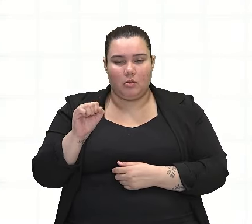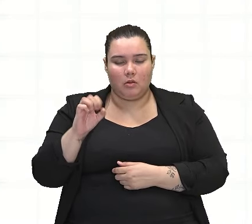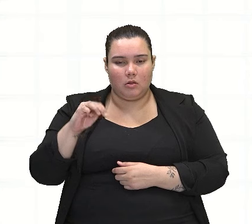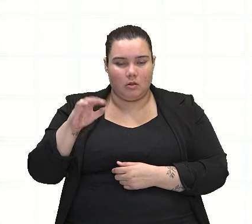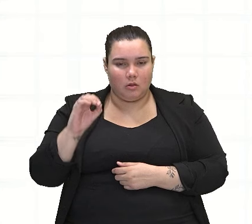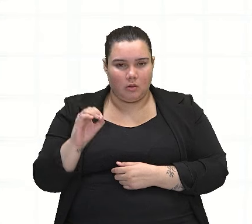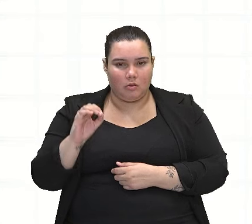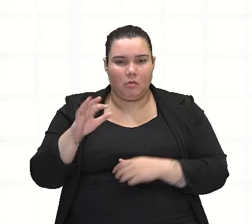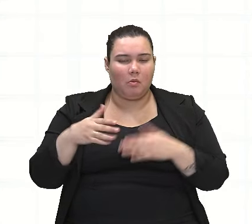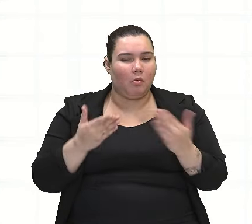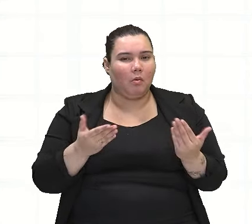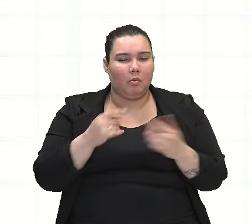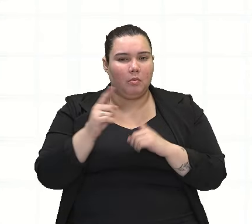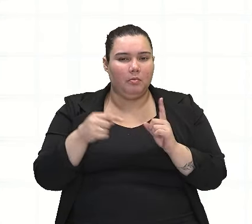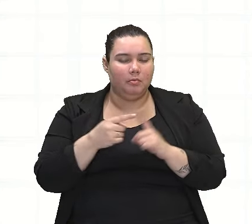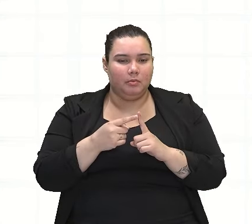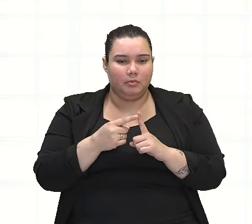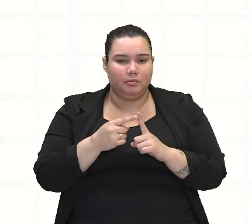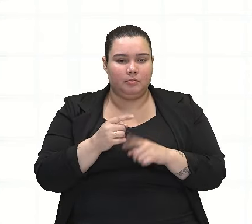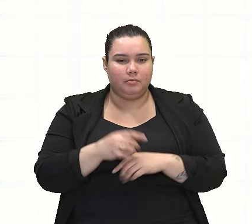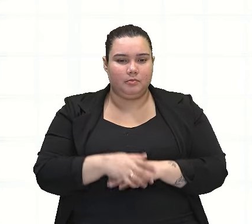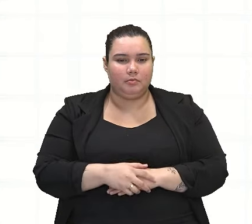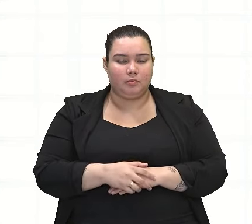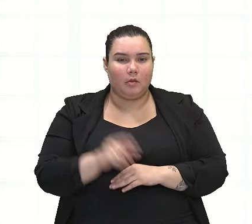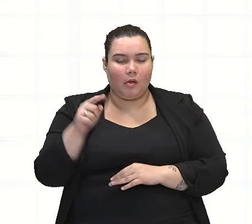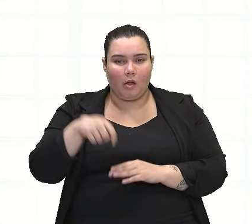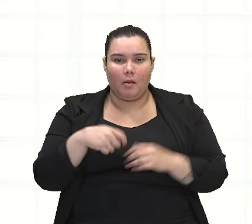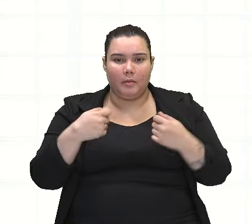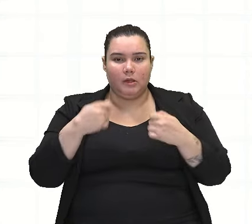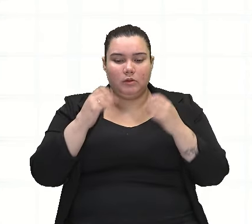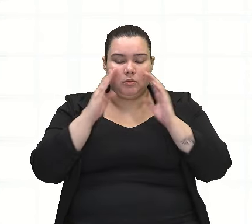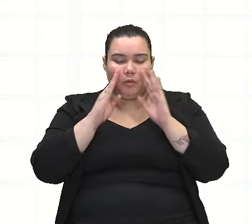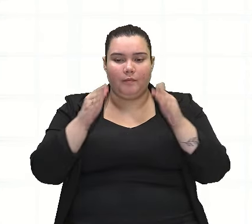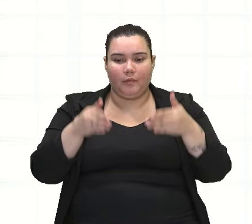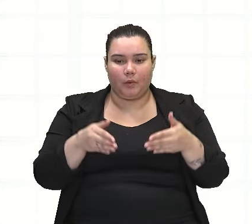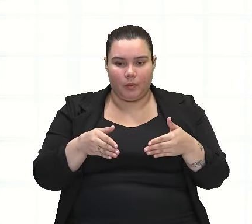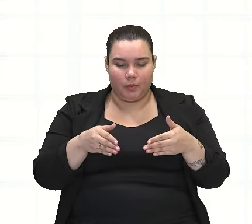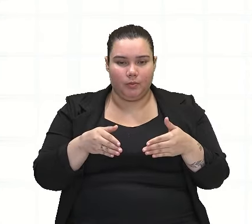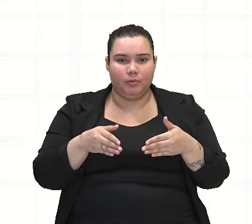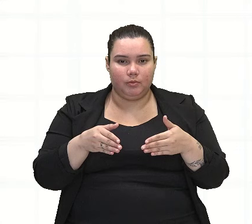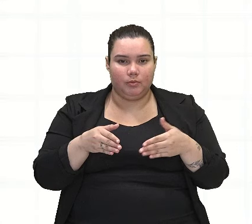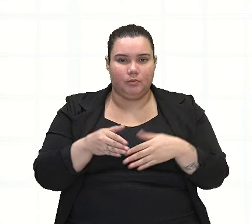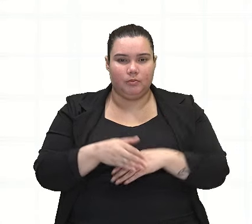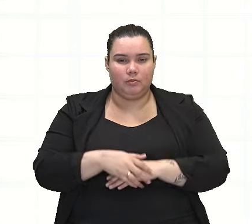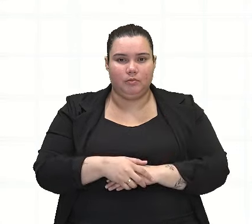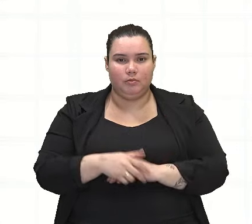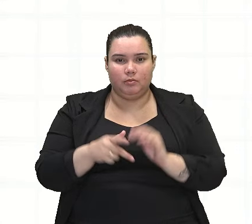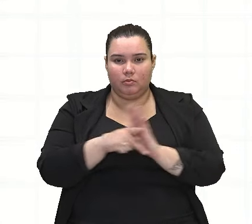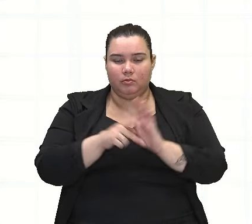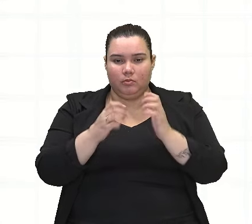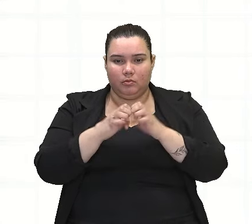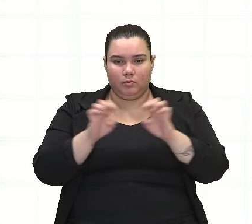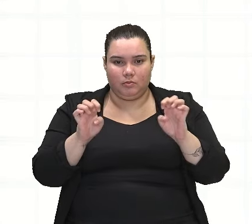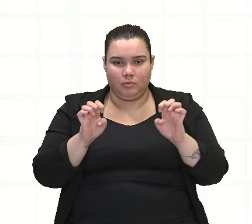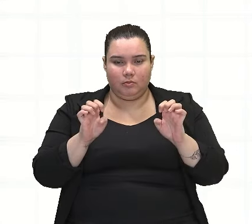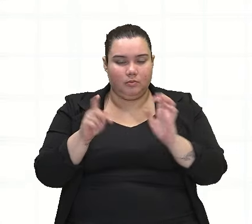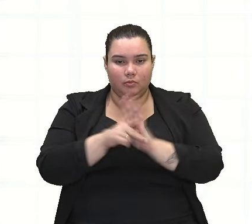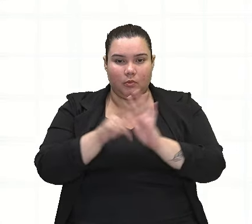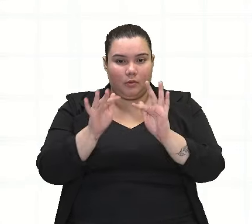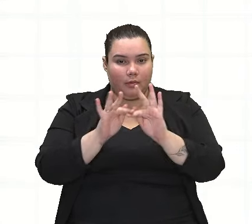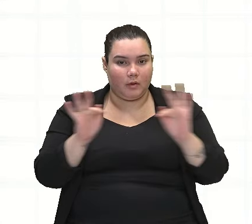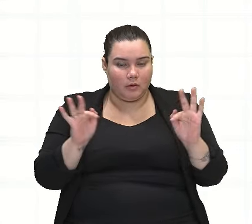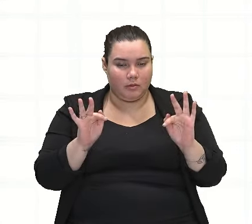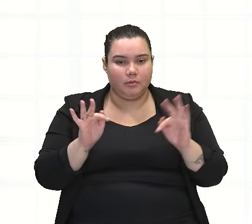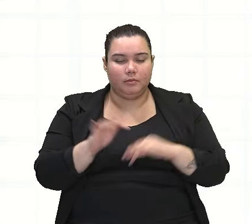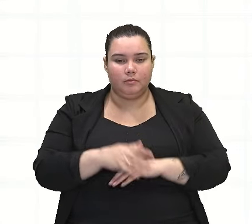palavra ou termo? Reforçar ou enfatizar a expressão. Trata-se, portanto,